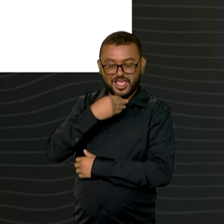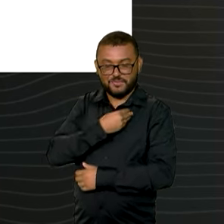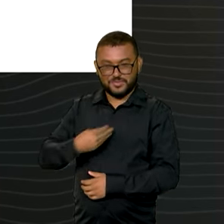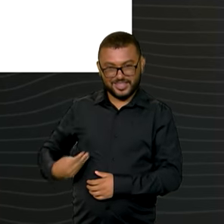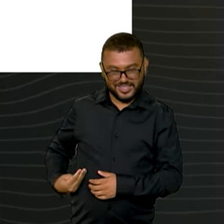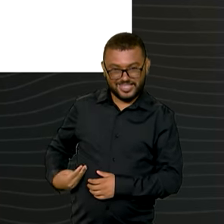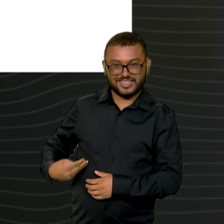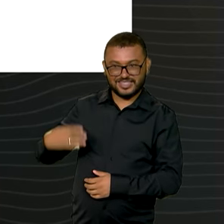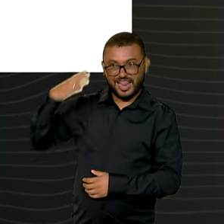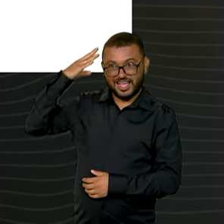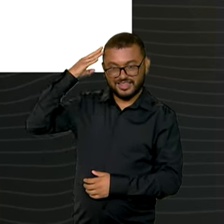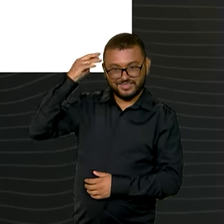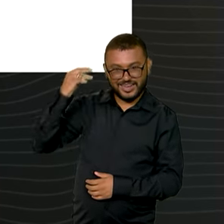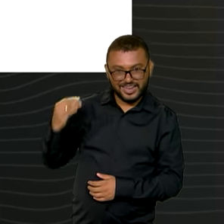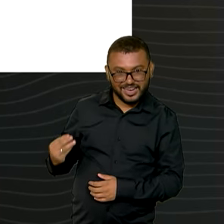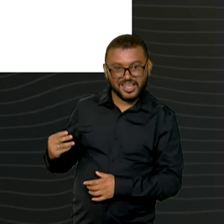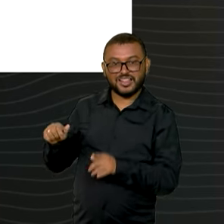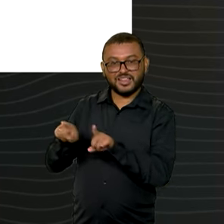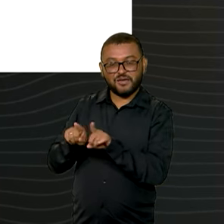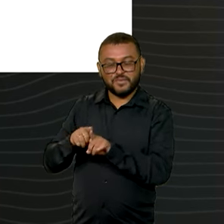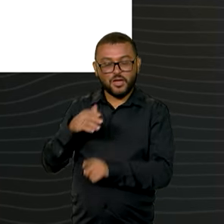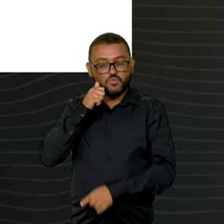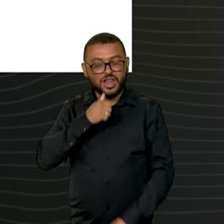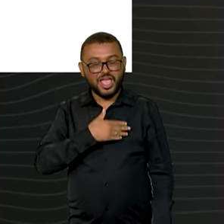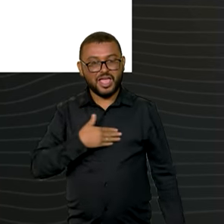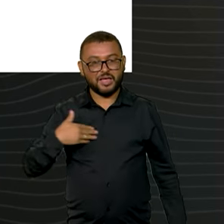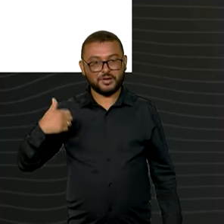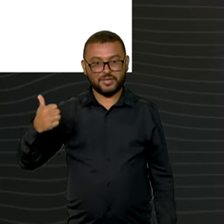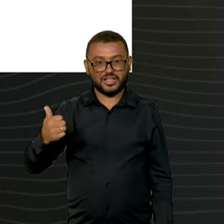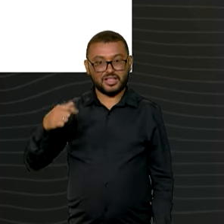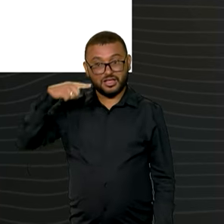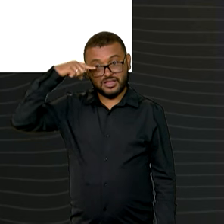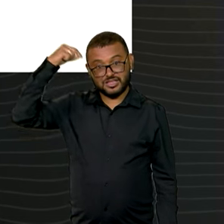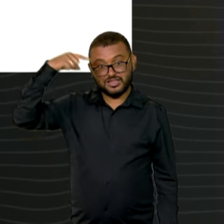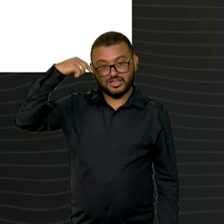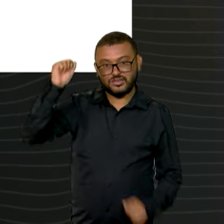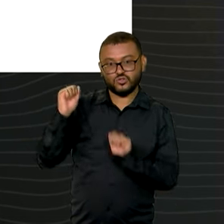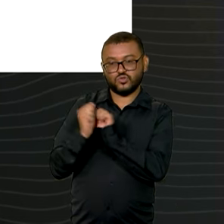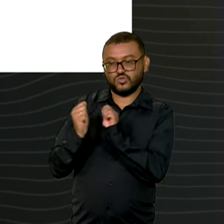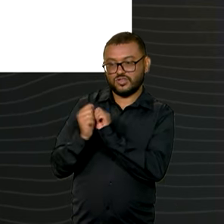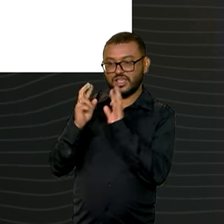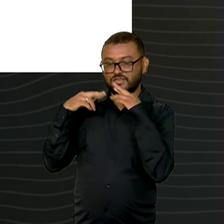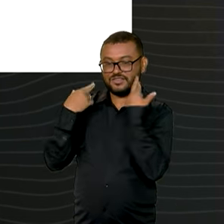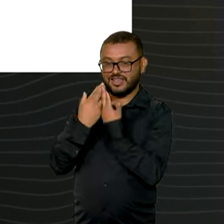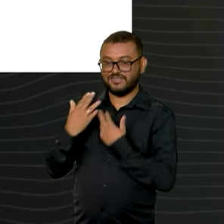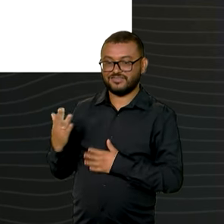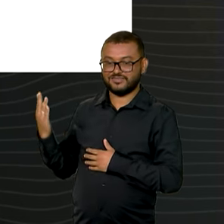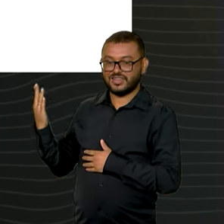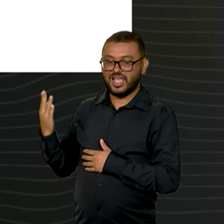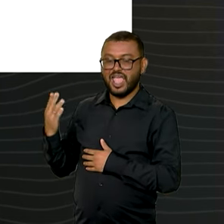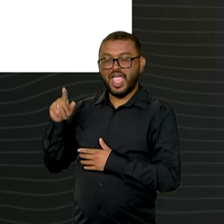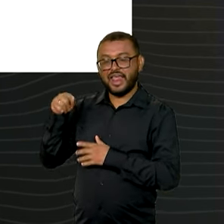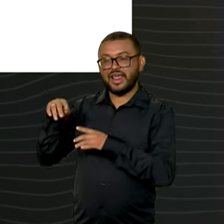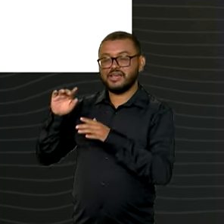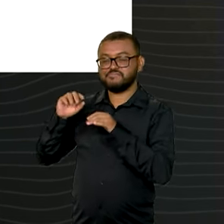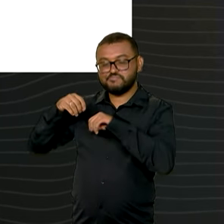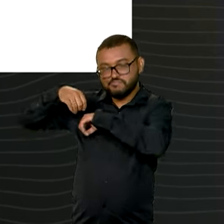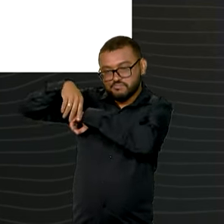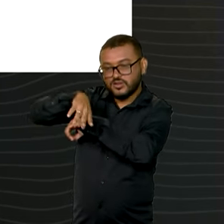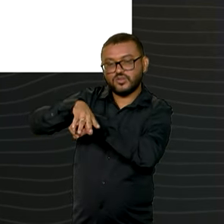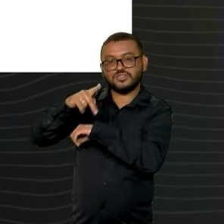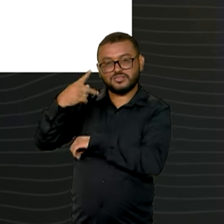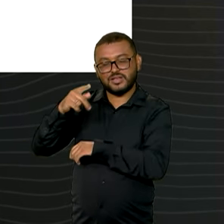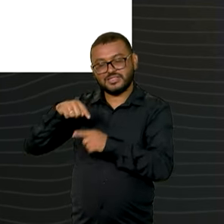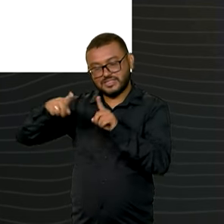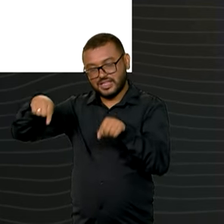Cultura, Margareth Menezes, e a primeira-dama Janja Lula da Silva. Margareth postou que recebeu Janja em seu gabinete